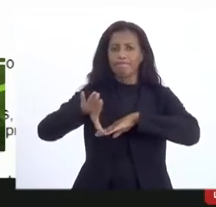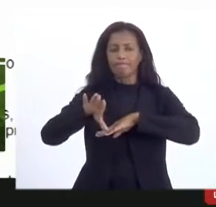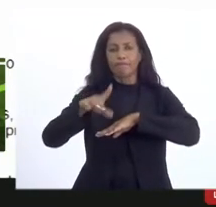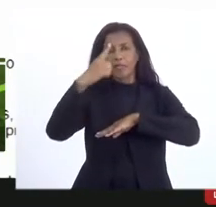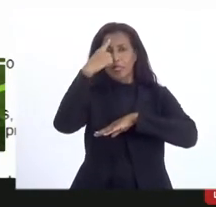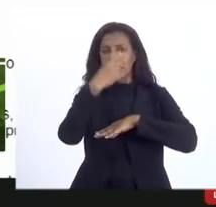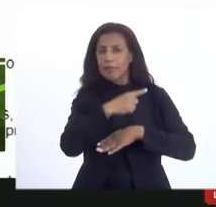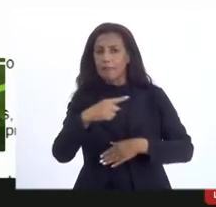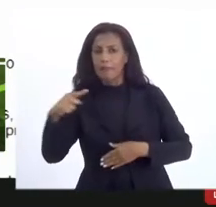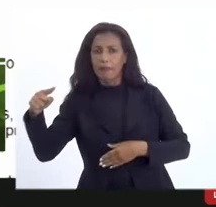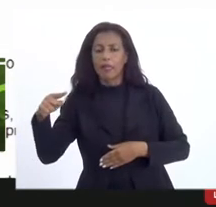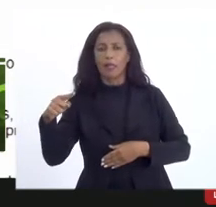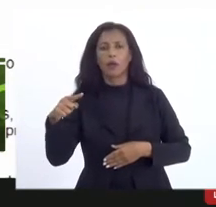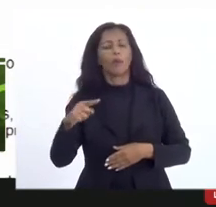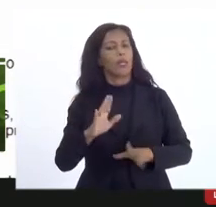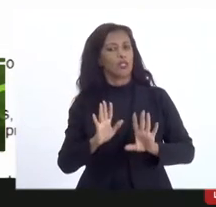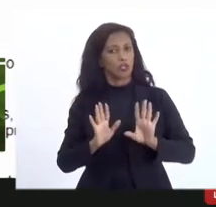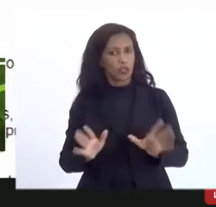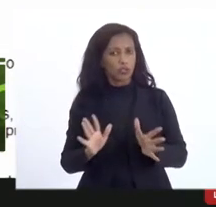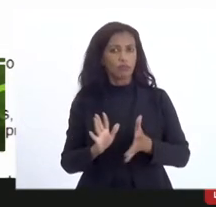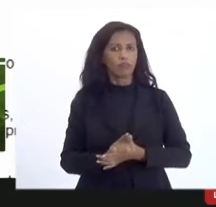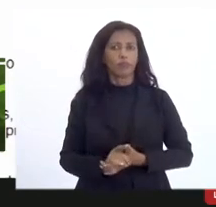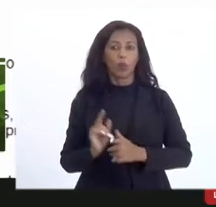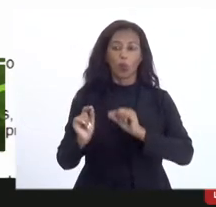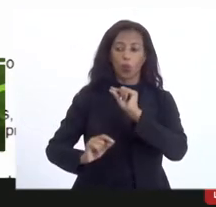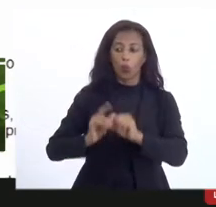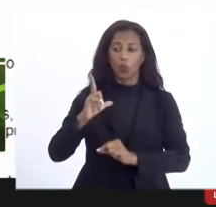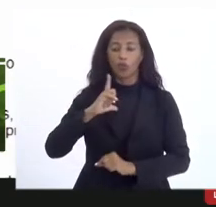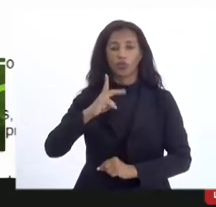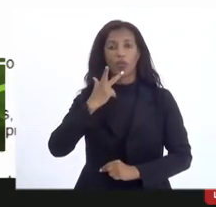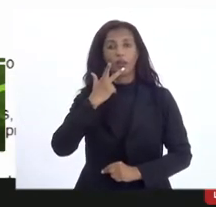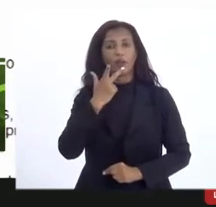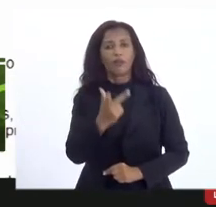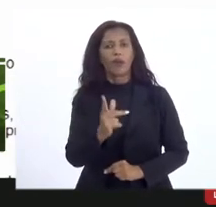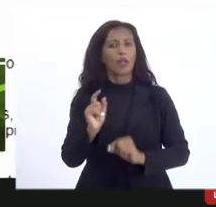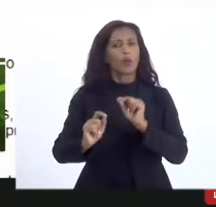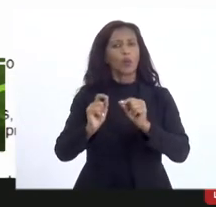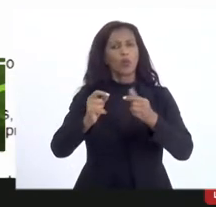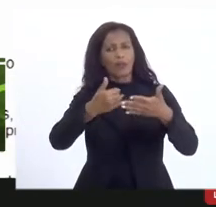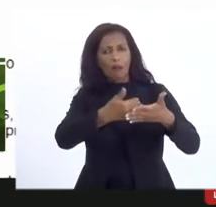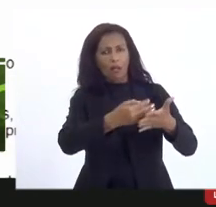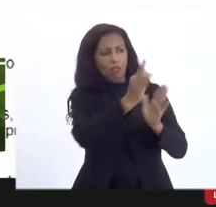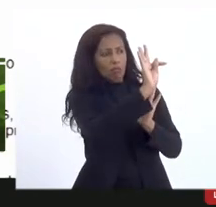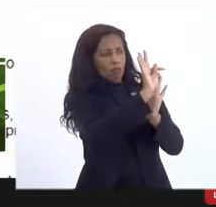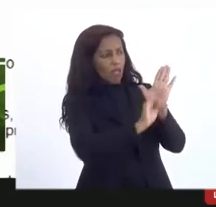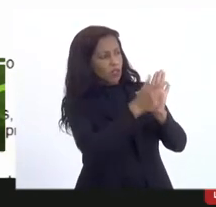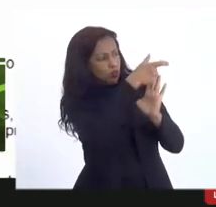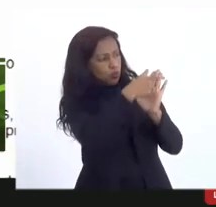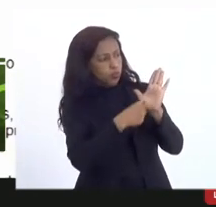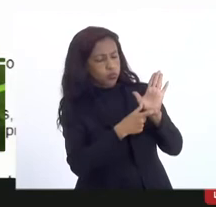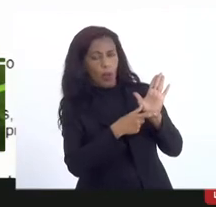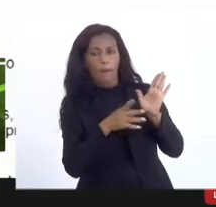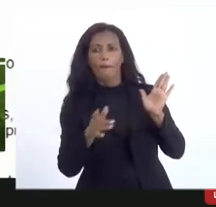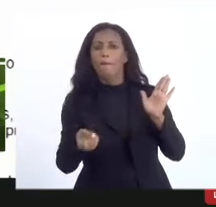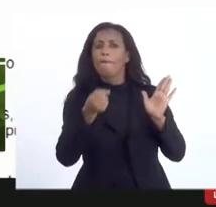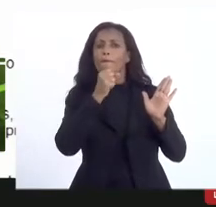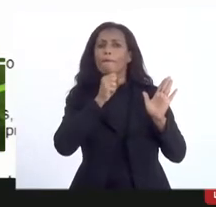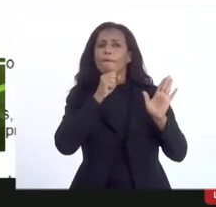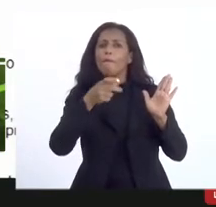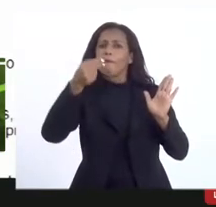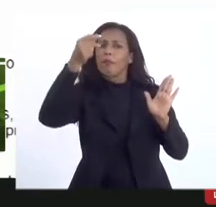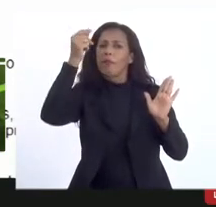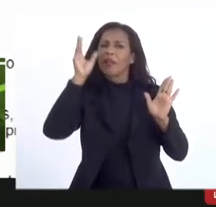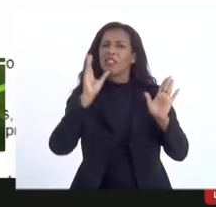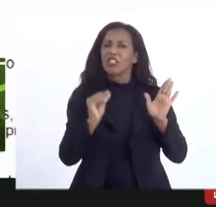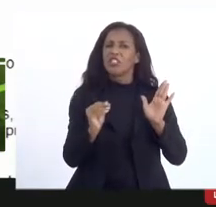semanalmente tal tal tal o que aí a gente já diz porque do que está aqui parece que são os velhos papéis antigos que